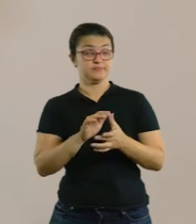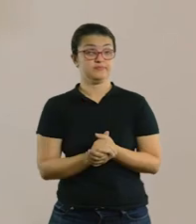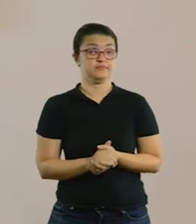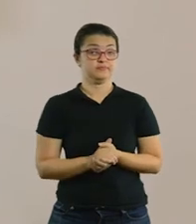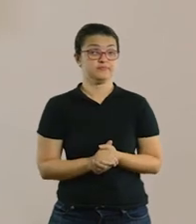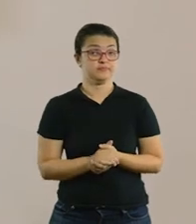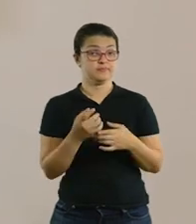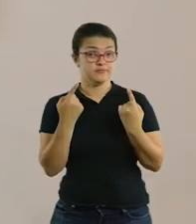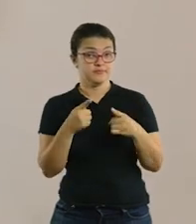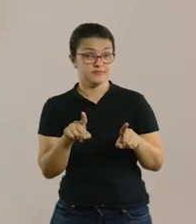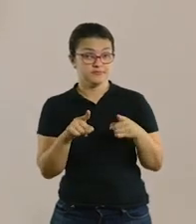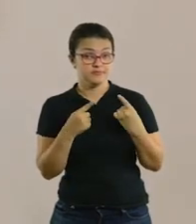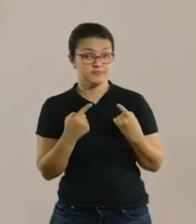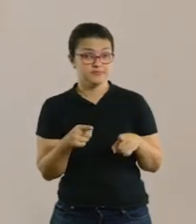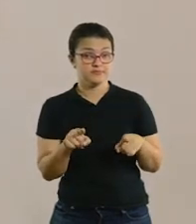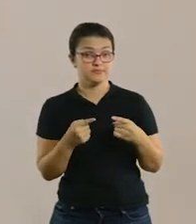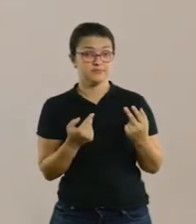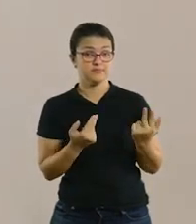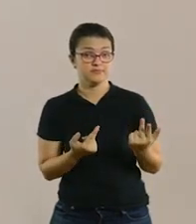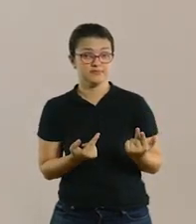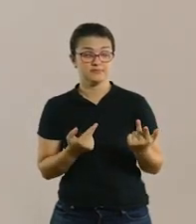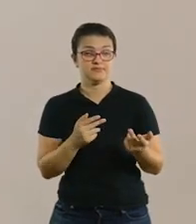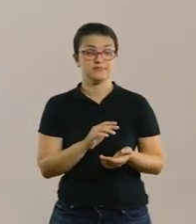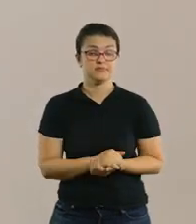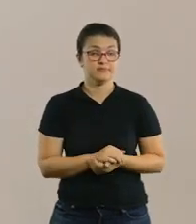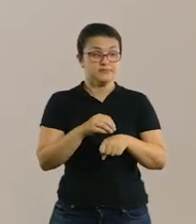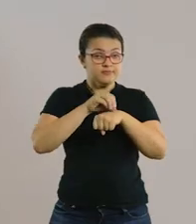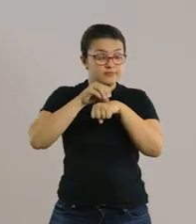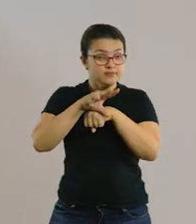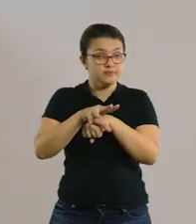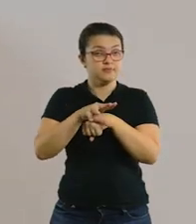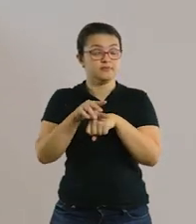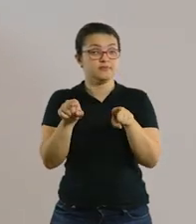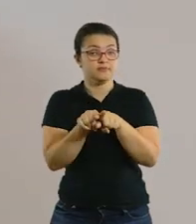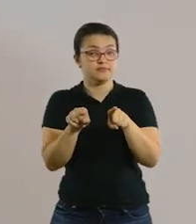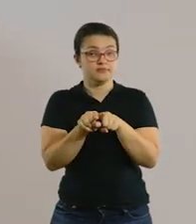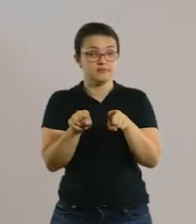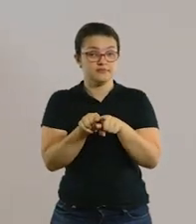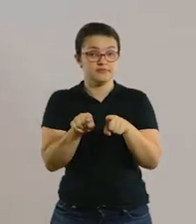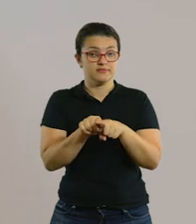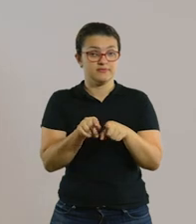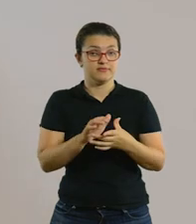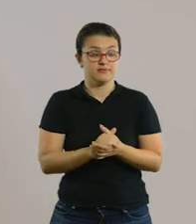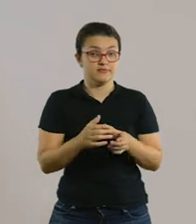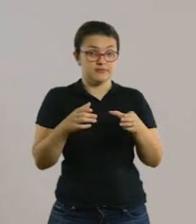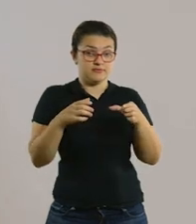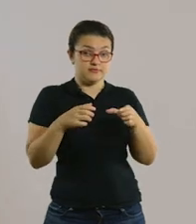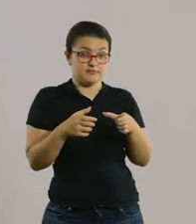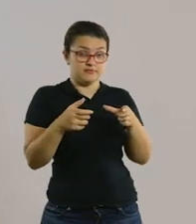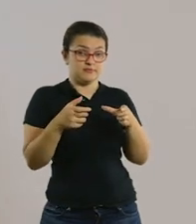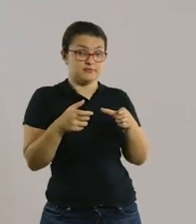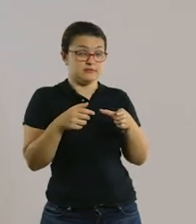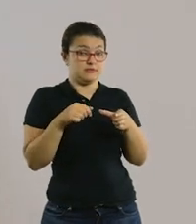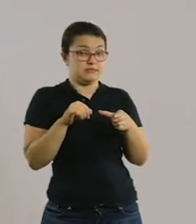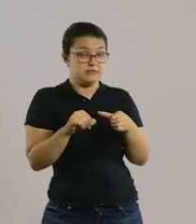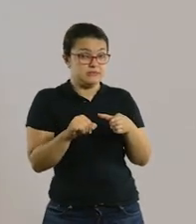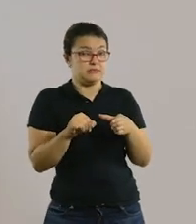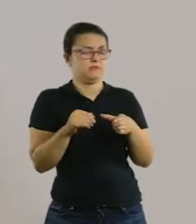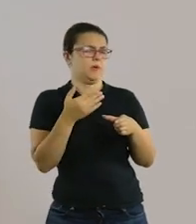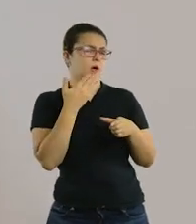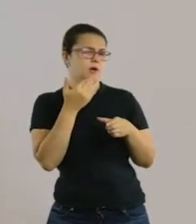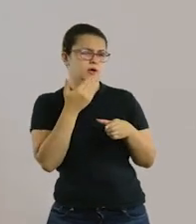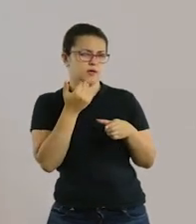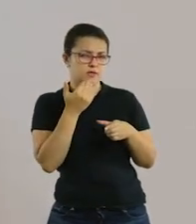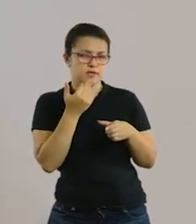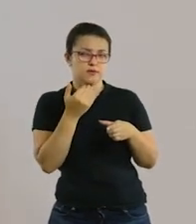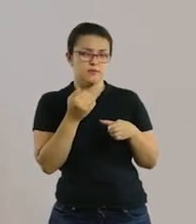Ok? Com música vai ficar assim, tá bom? Então, uma sugestão também que eu posso dar para vocês, é em vez de segurar o pratinho nas mãos, caso